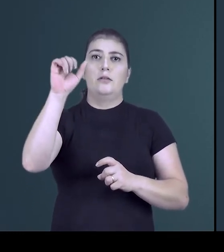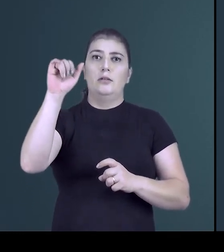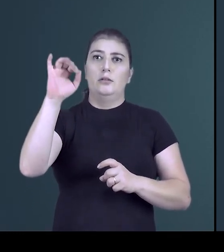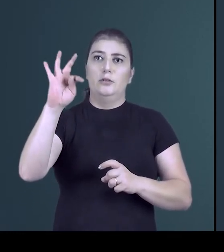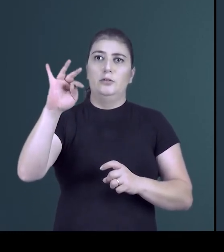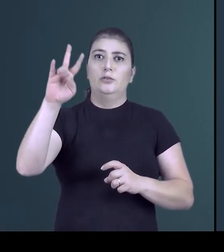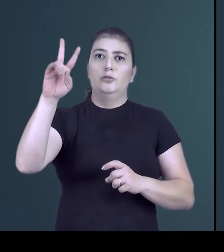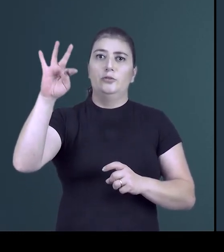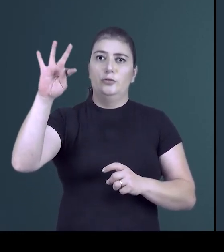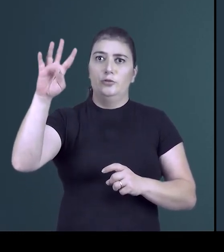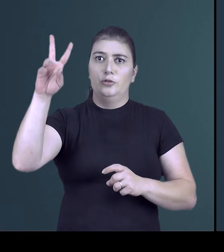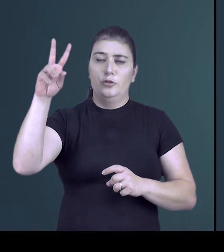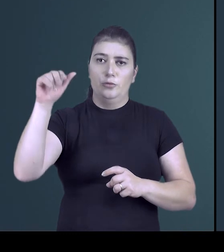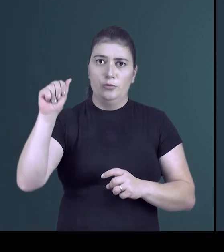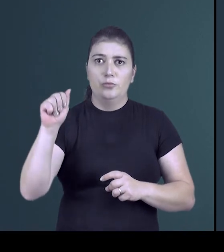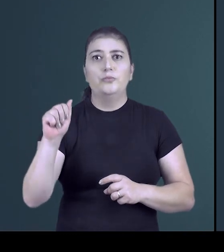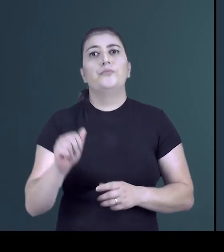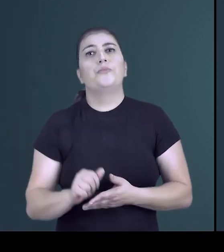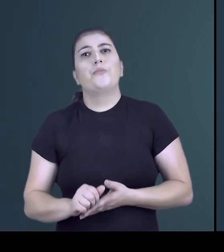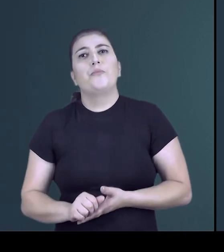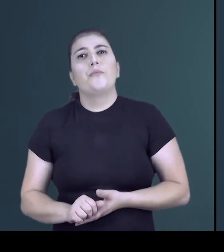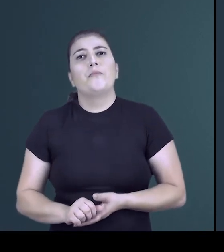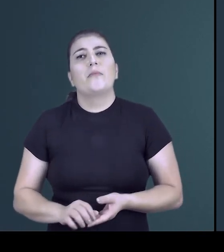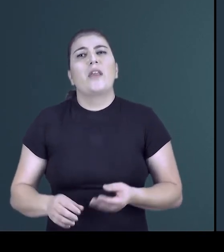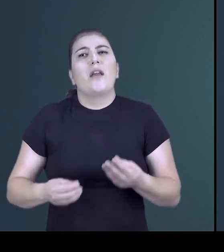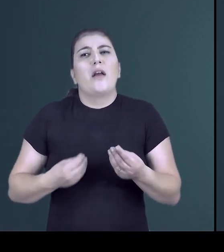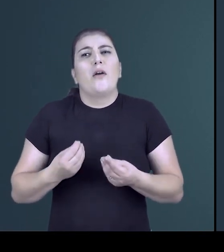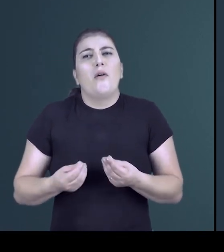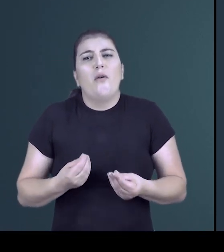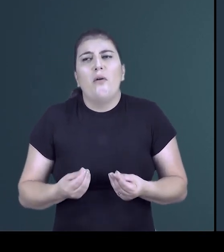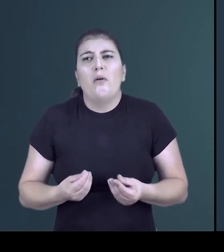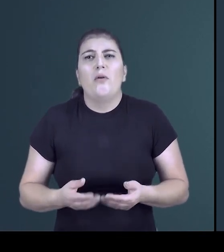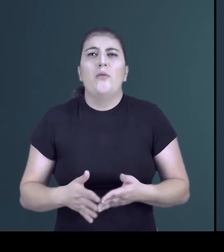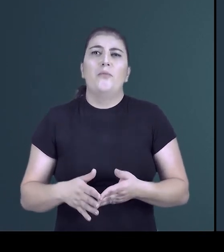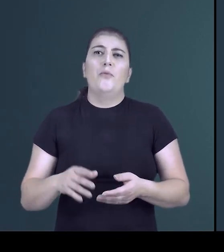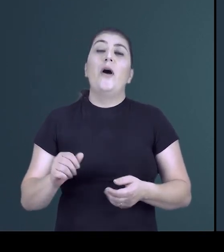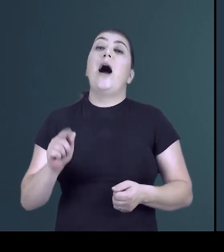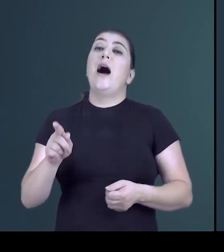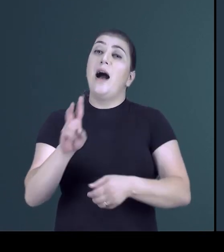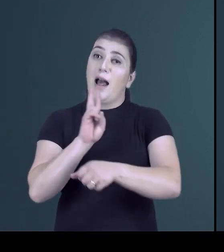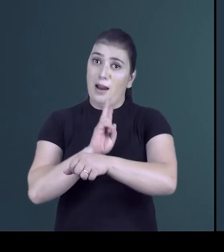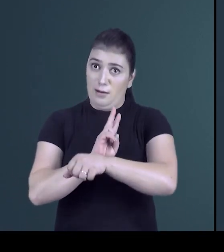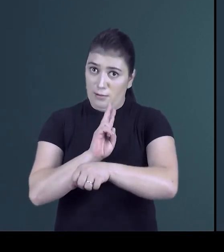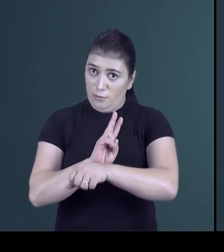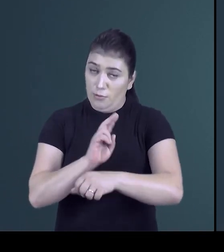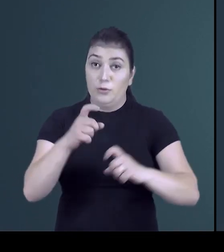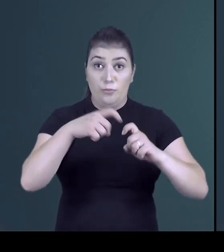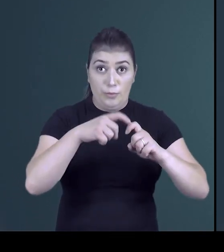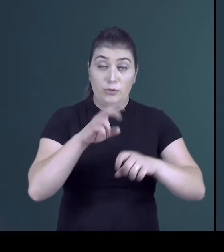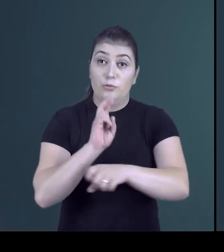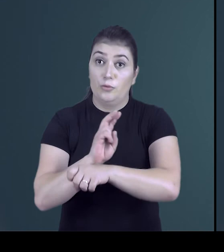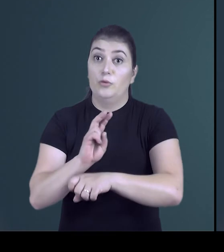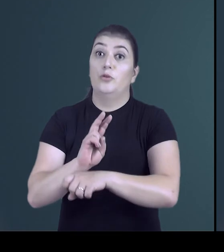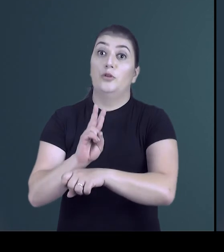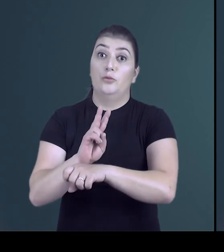mora, vê ou tem direito. E sim, ele cuida, presta assistência aos pacientes.